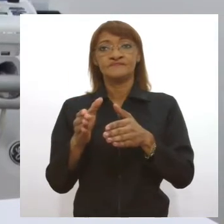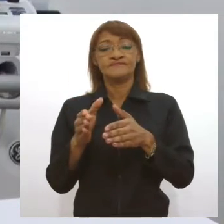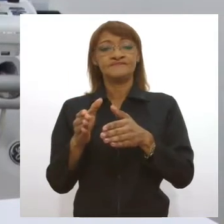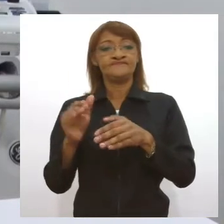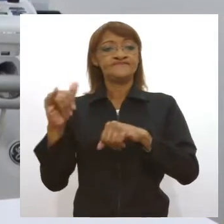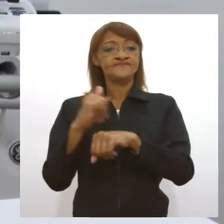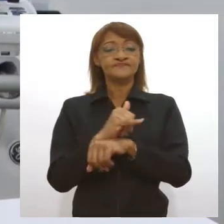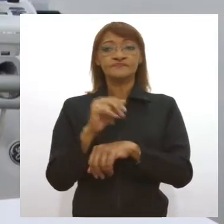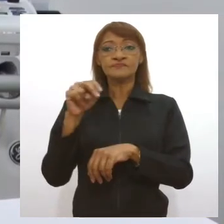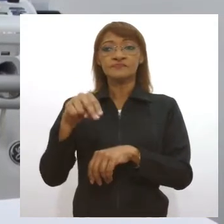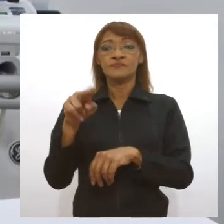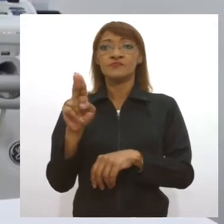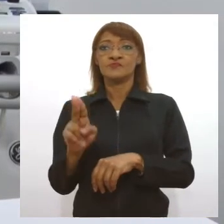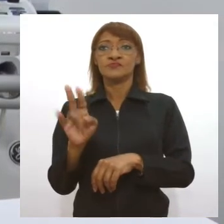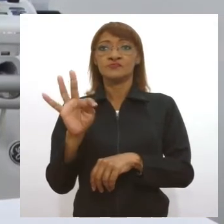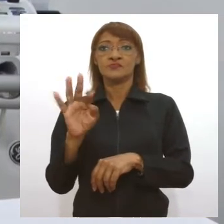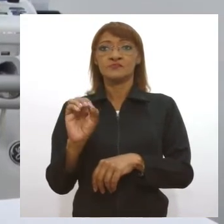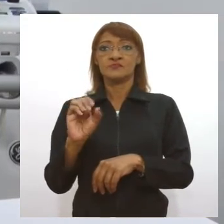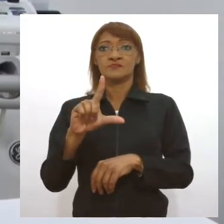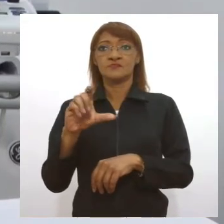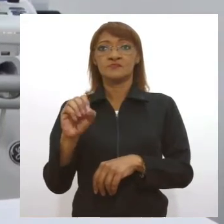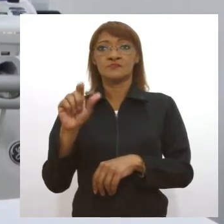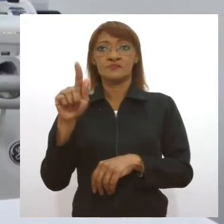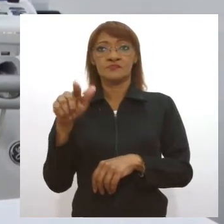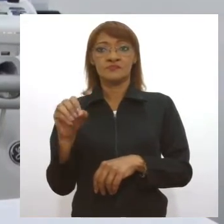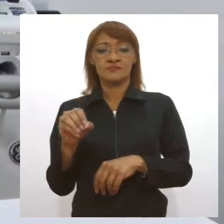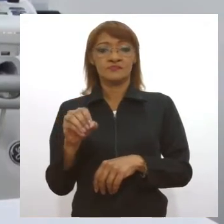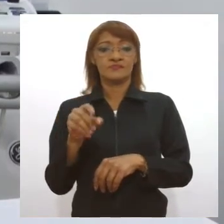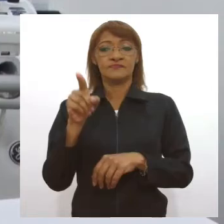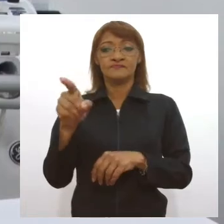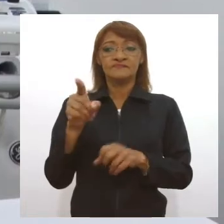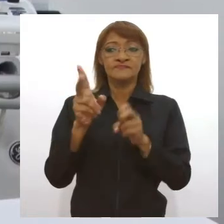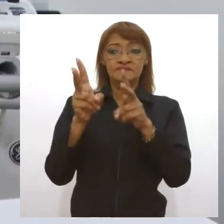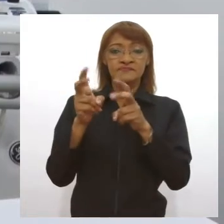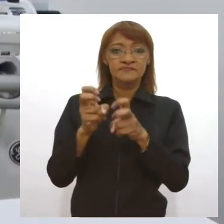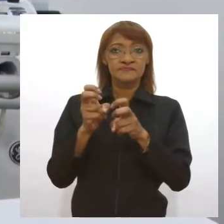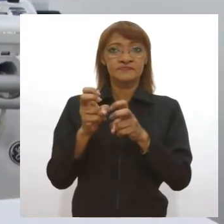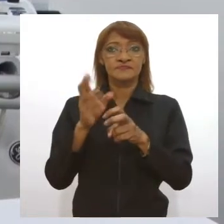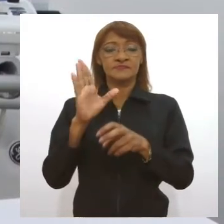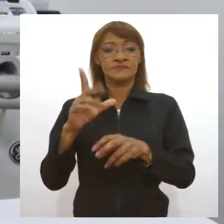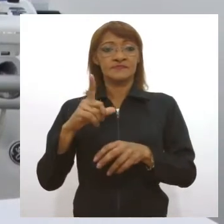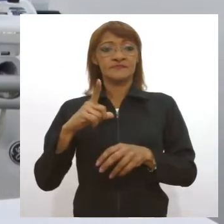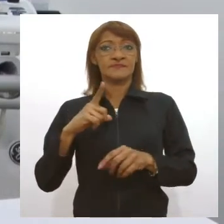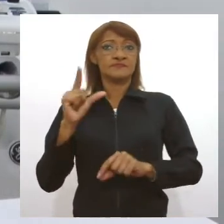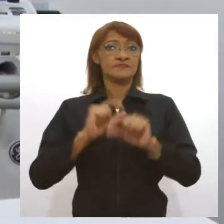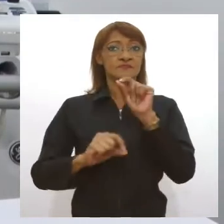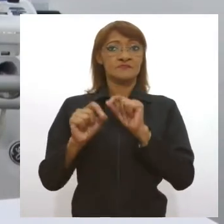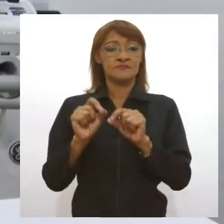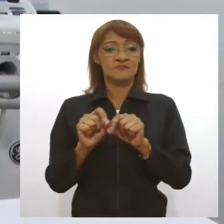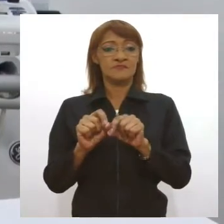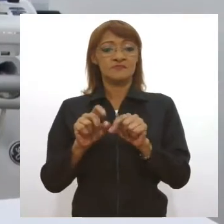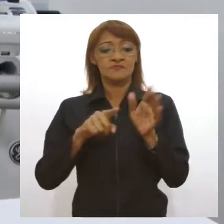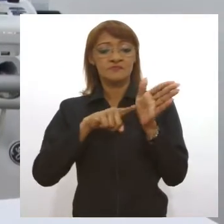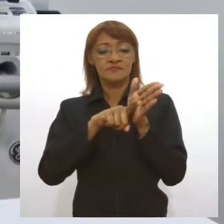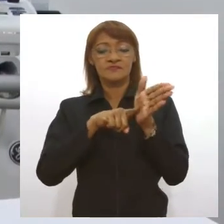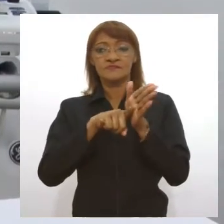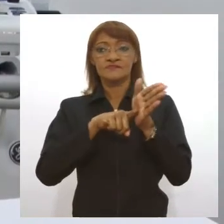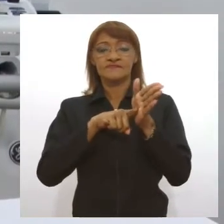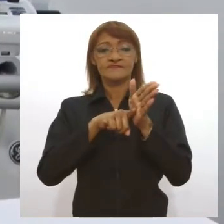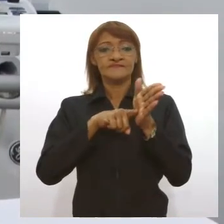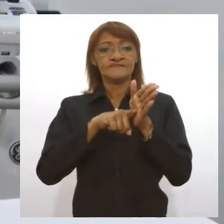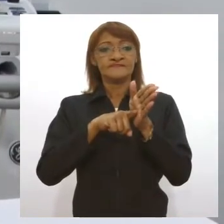que é o nutrólogo. Então, ele vai calcular, vai fazer uma bioimpedância, que é um exame que vai